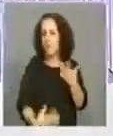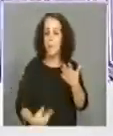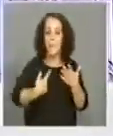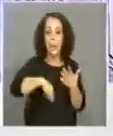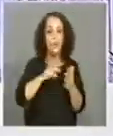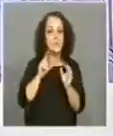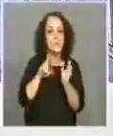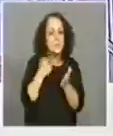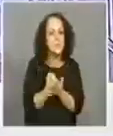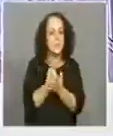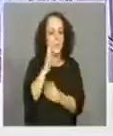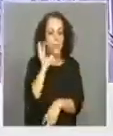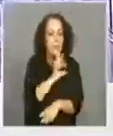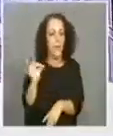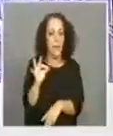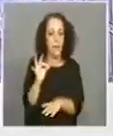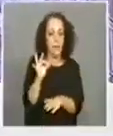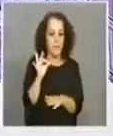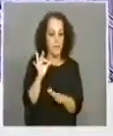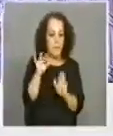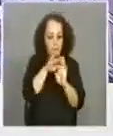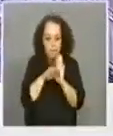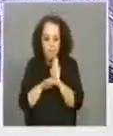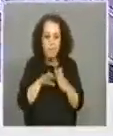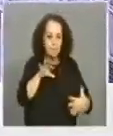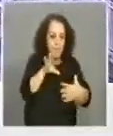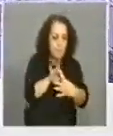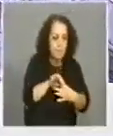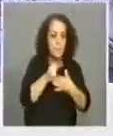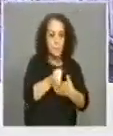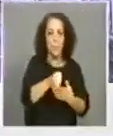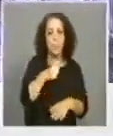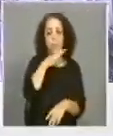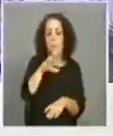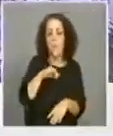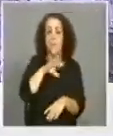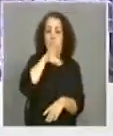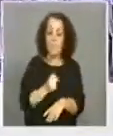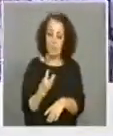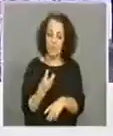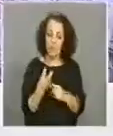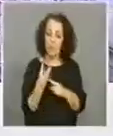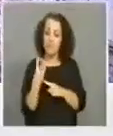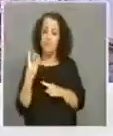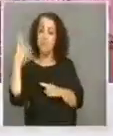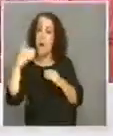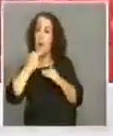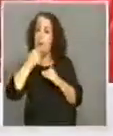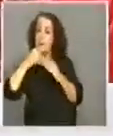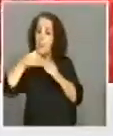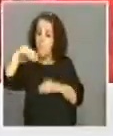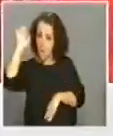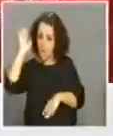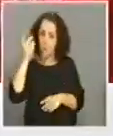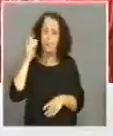mecanismos que favoreçam as famílias que têm três filhos ou mais. Porque sabemos que é um esforço significativo que fazem